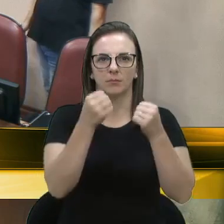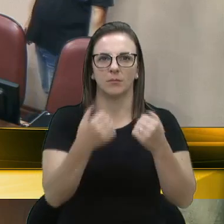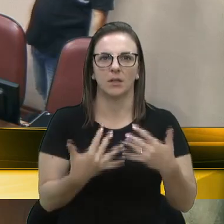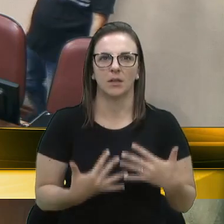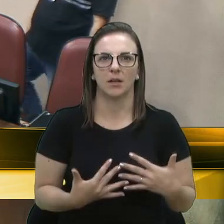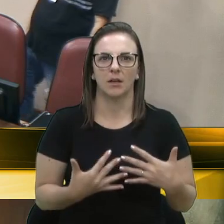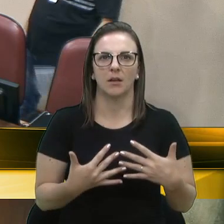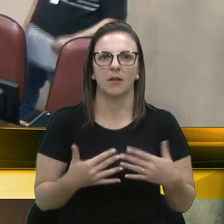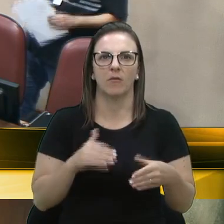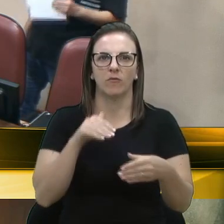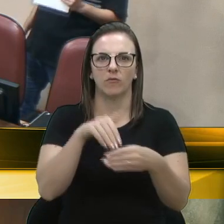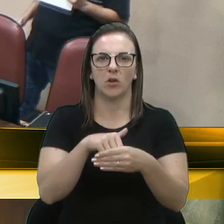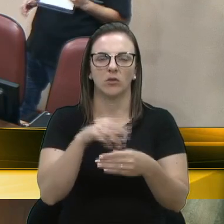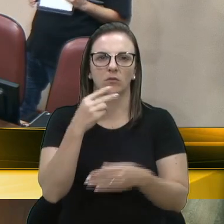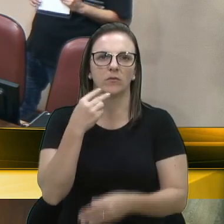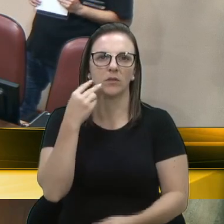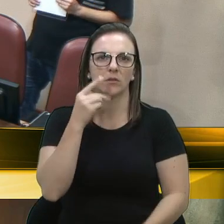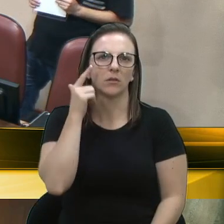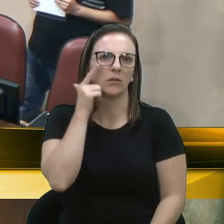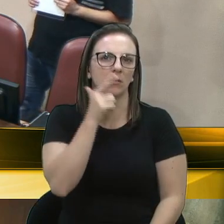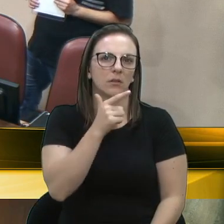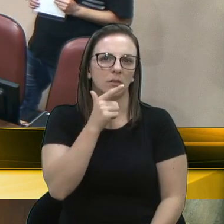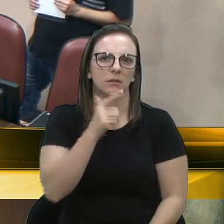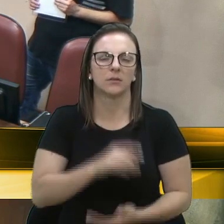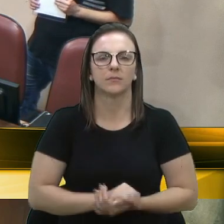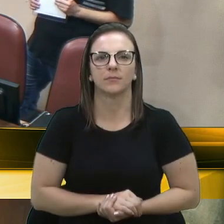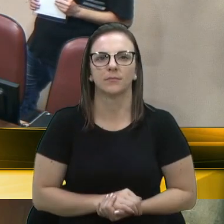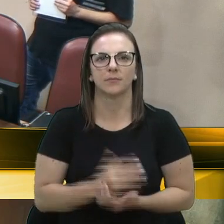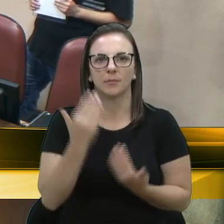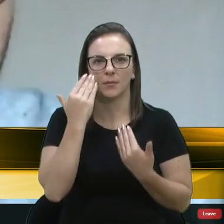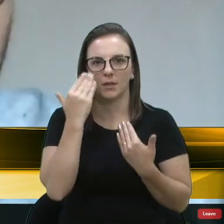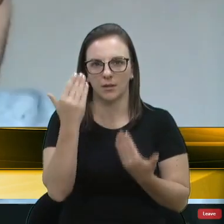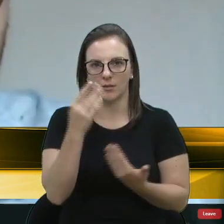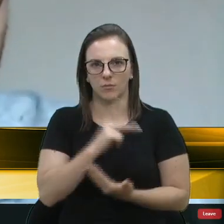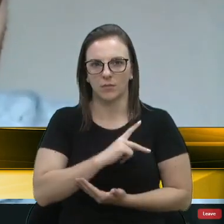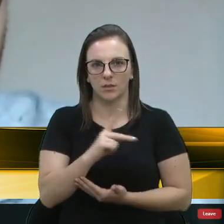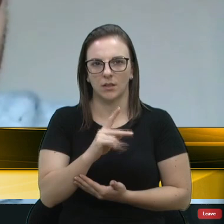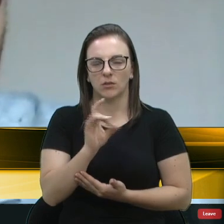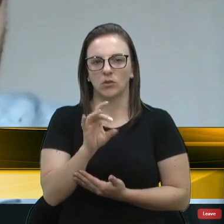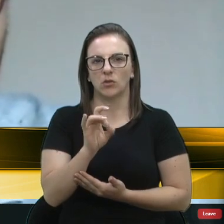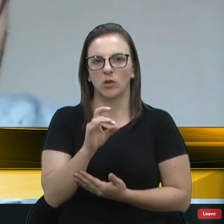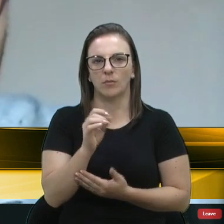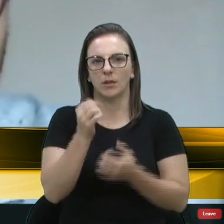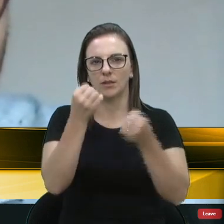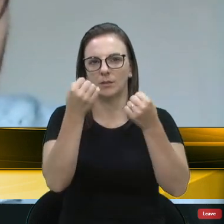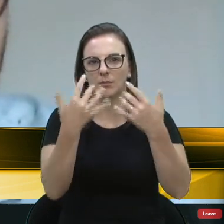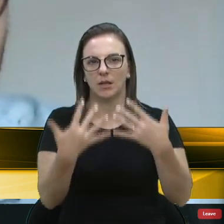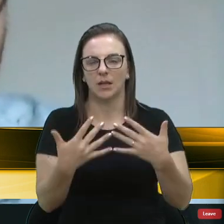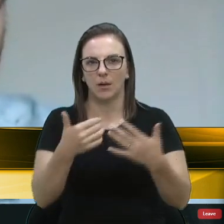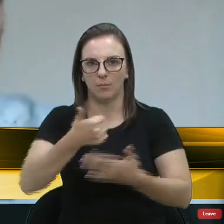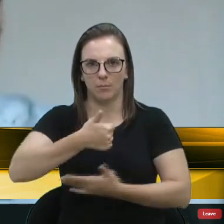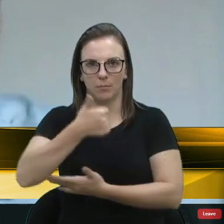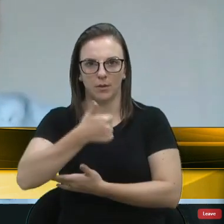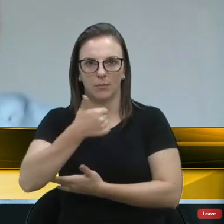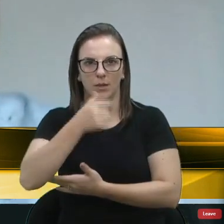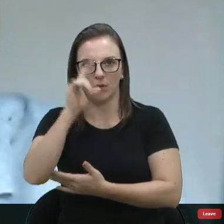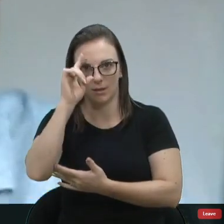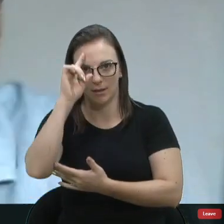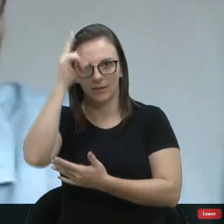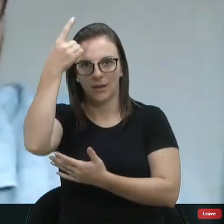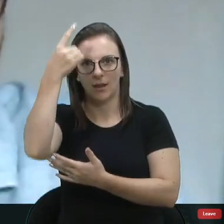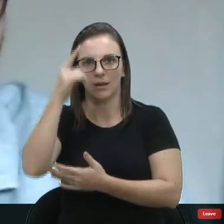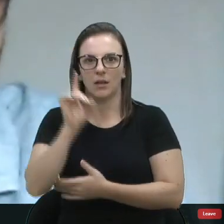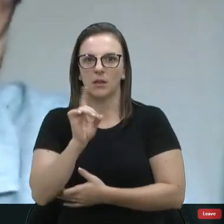Vereador Lucas, com a palavra. Obrigado, presidente. Só para destacar, em primeiro lugar, de que aqui a ideia não é uma